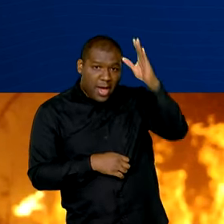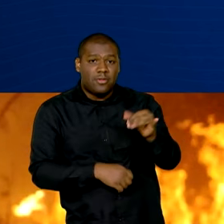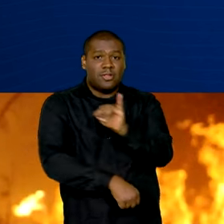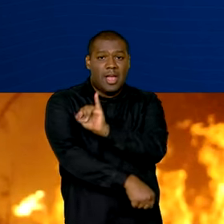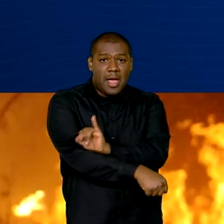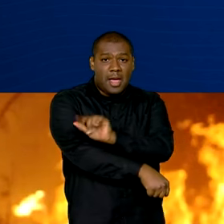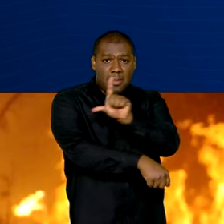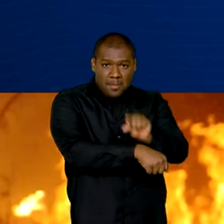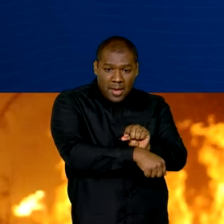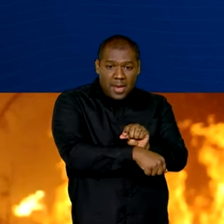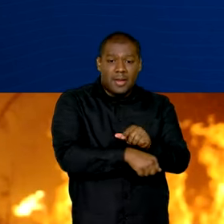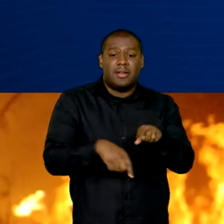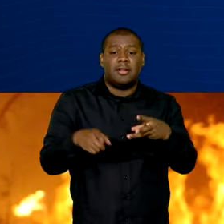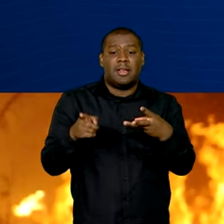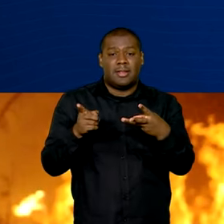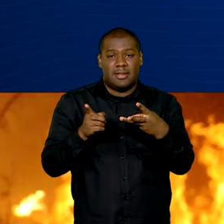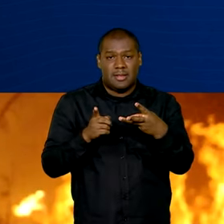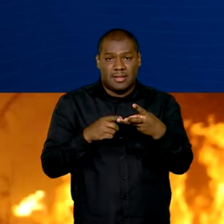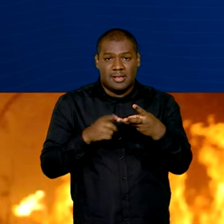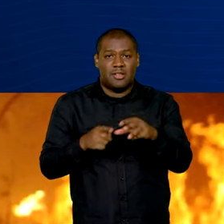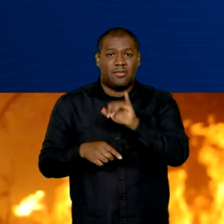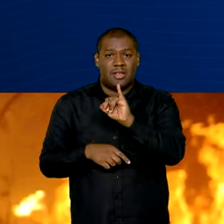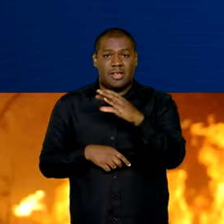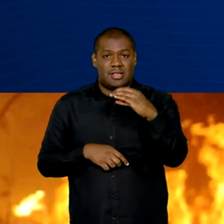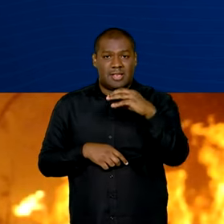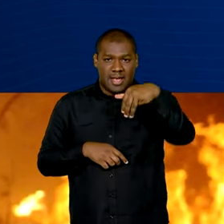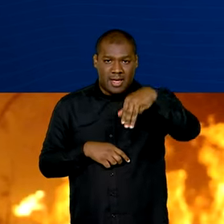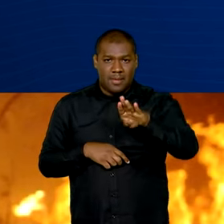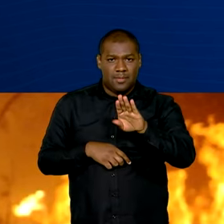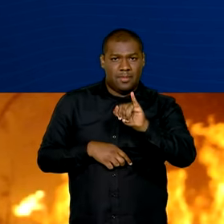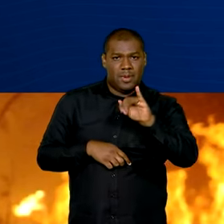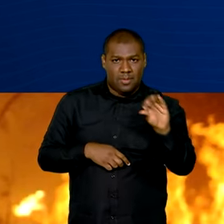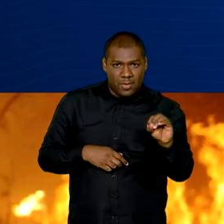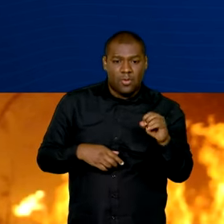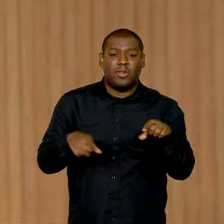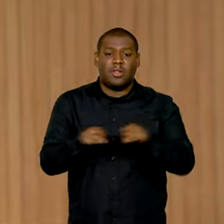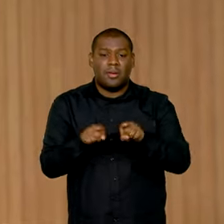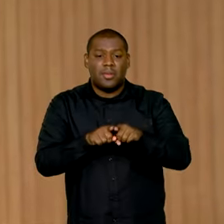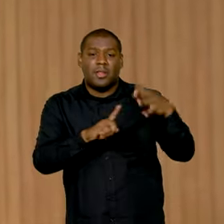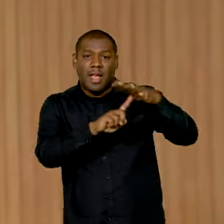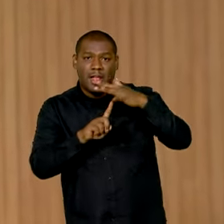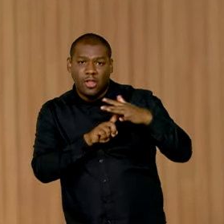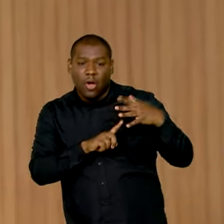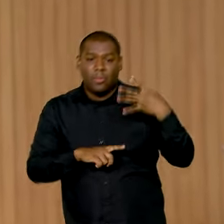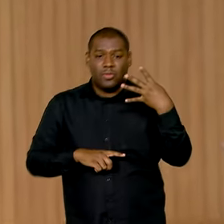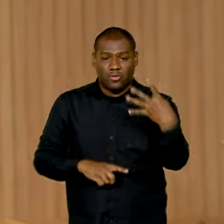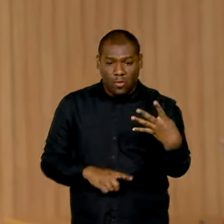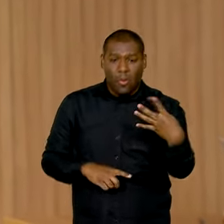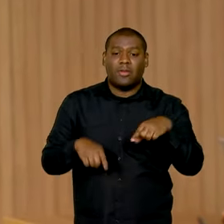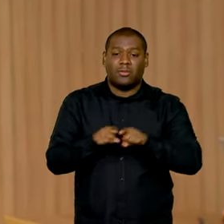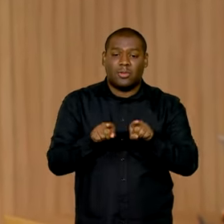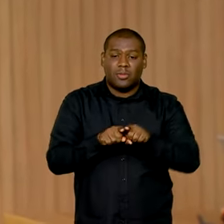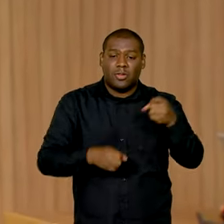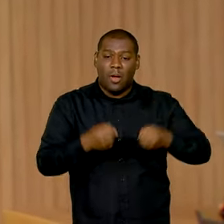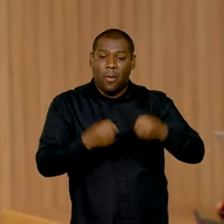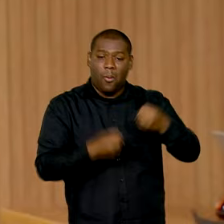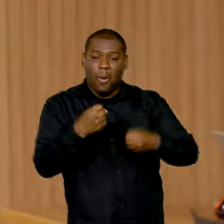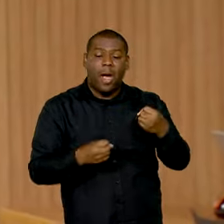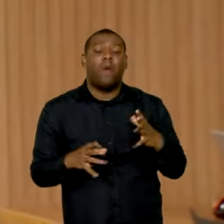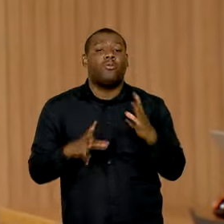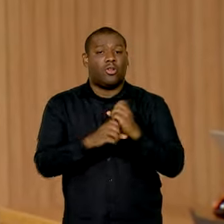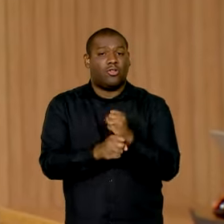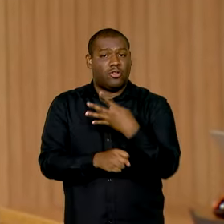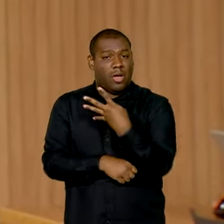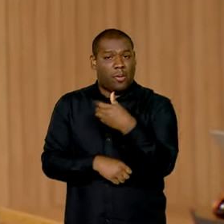e do ICMBio, além de 4 helicópteros e 41 viaturas. É uma situação grave, é uma situação que a gente vem